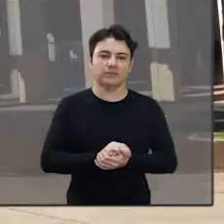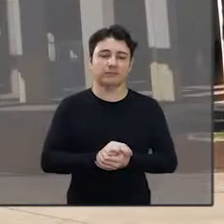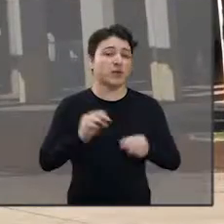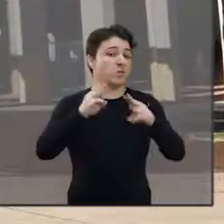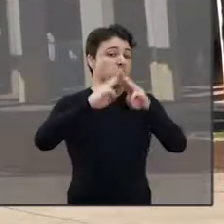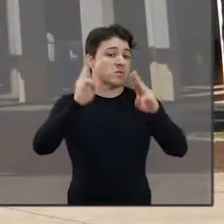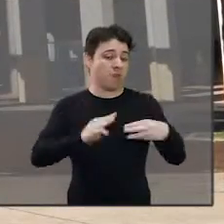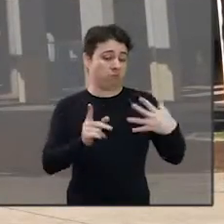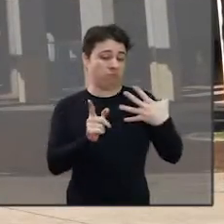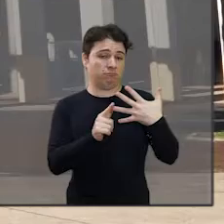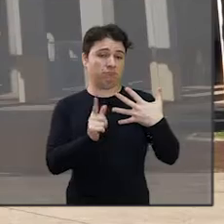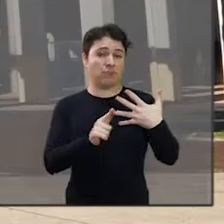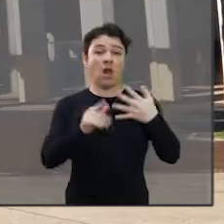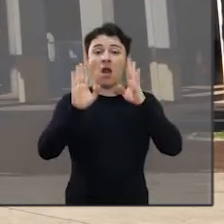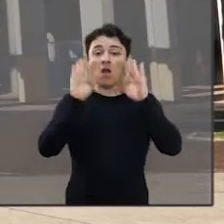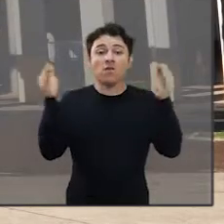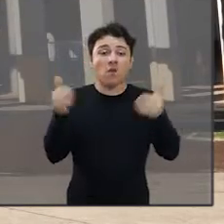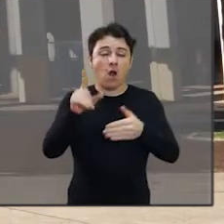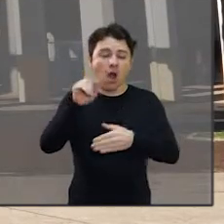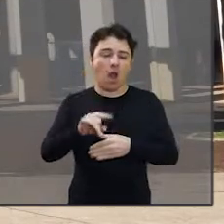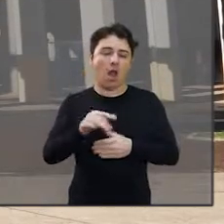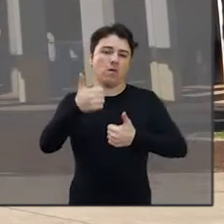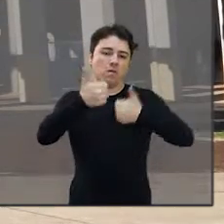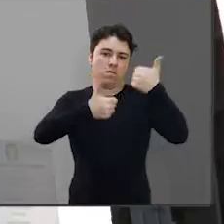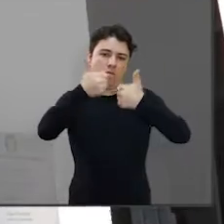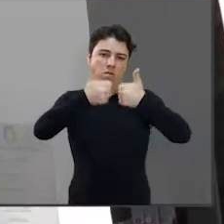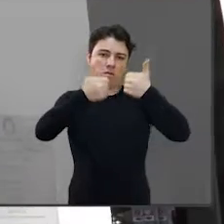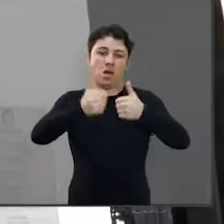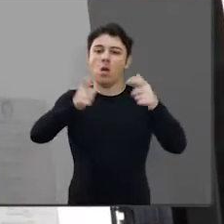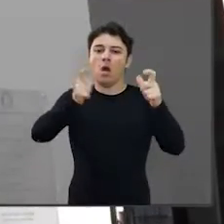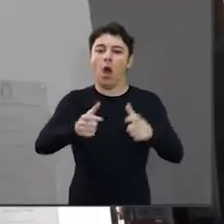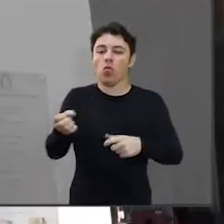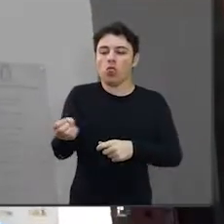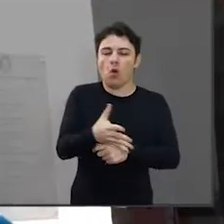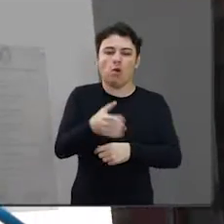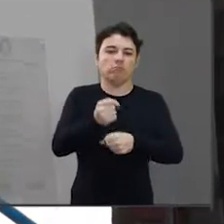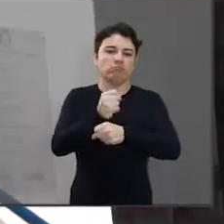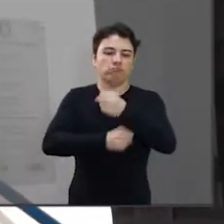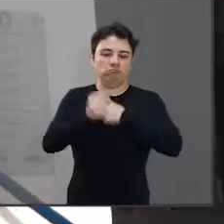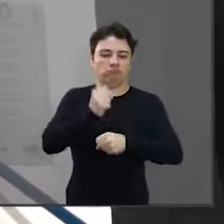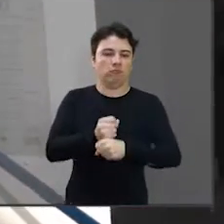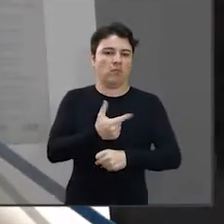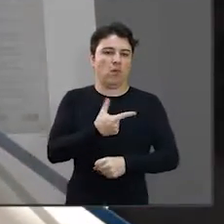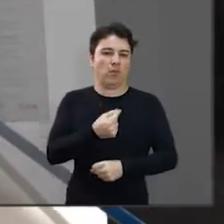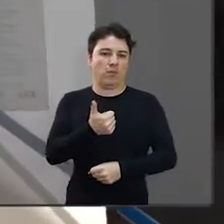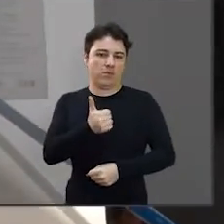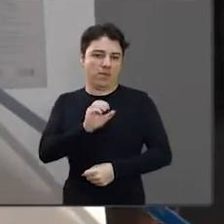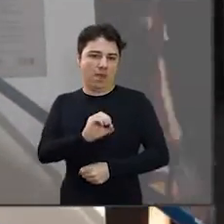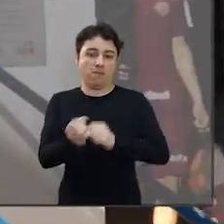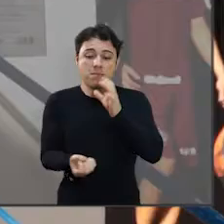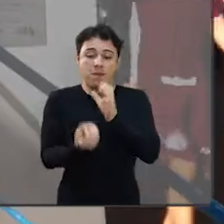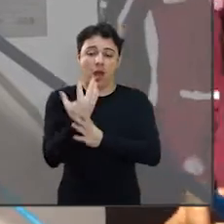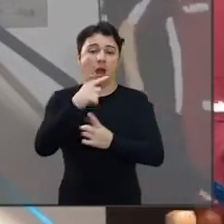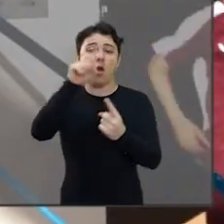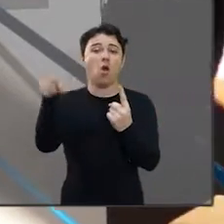O Museu do Futebol, ele é o mais recente, né? Ele foi criado em 2010, né? E